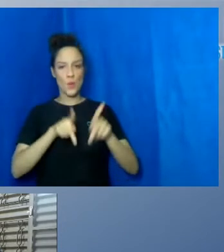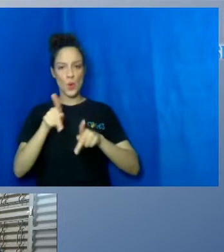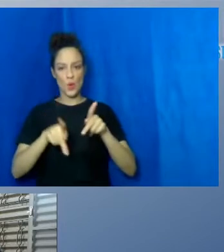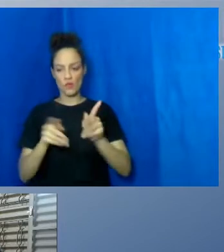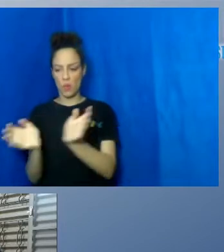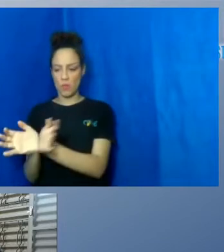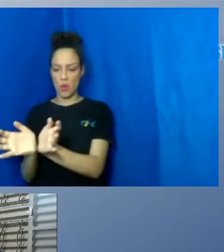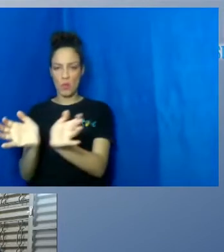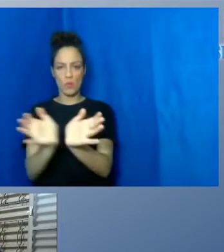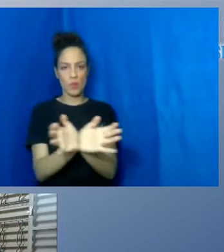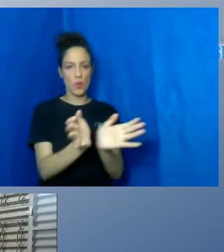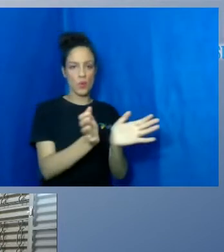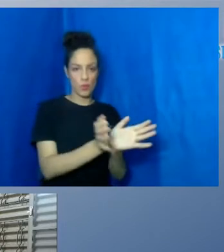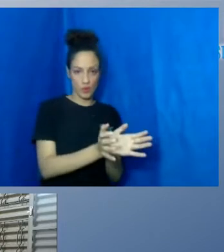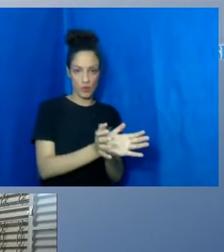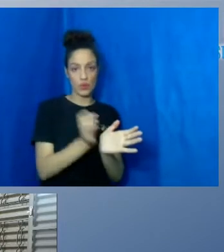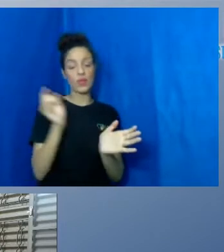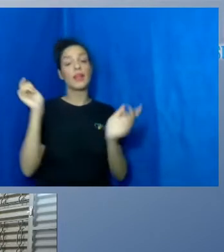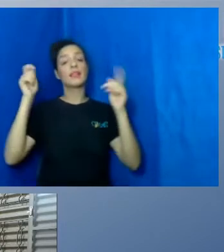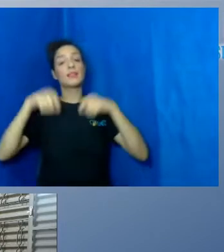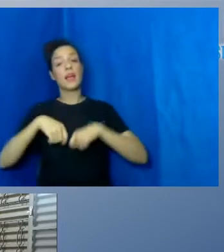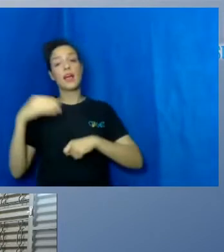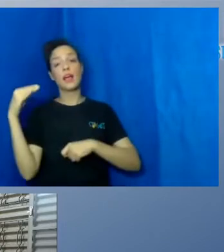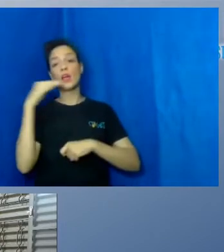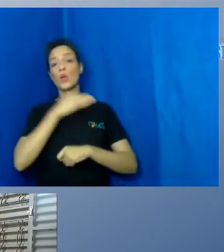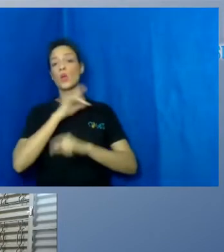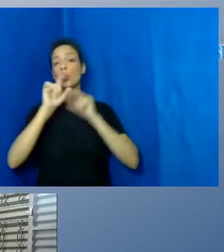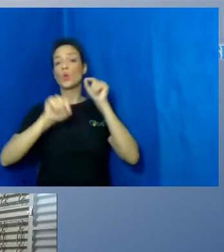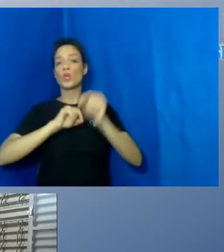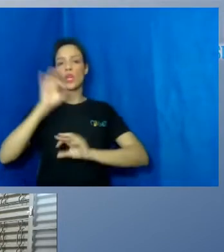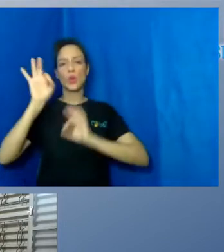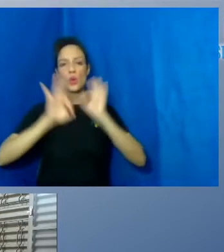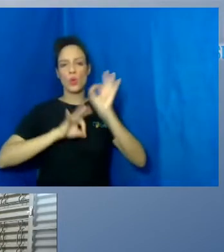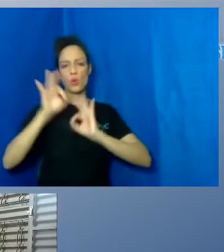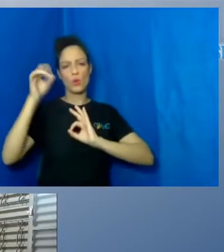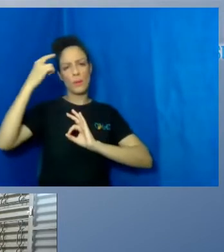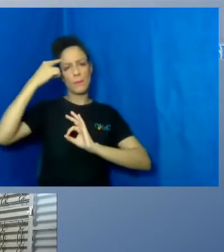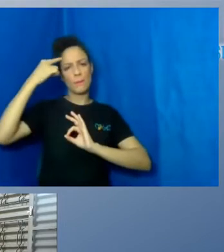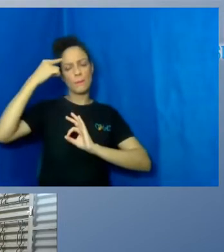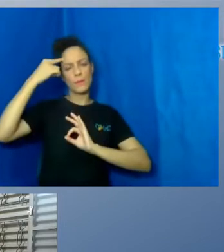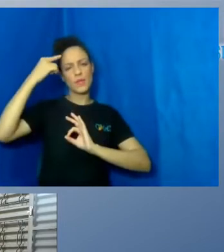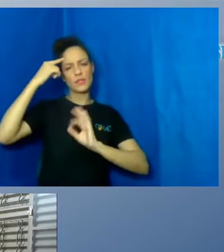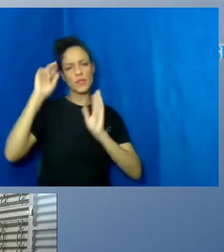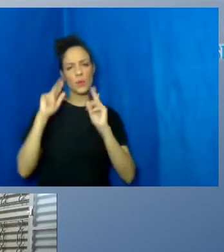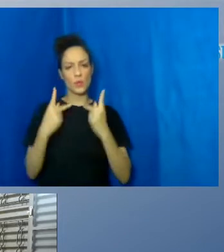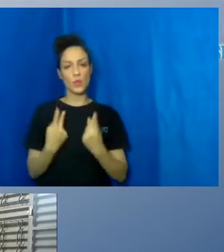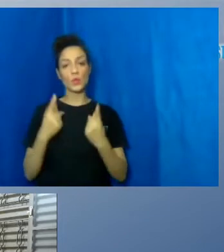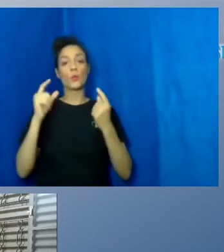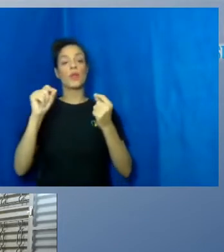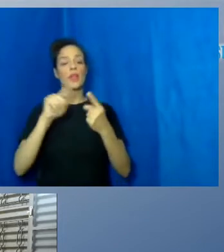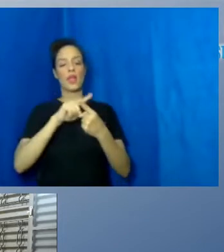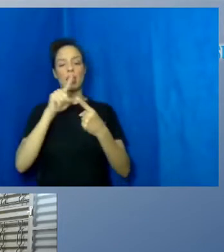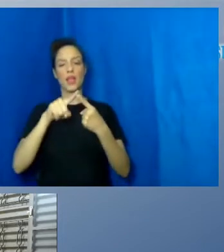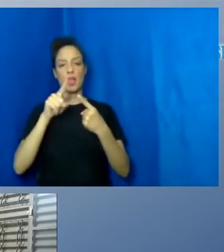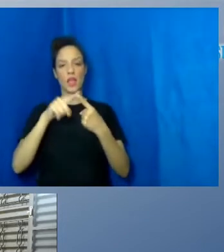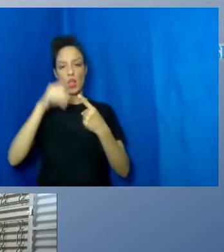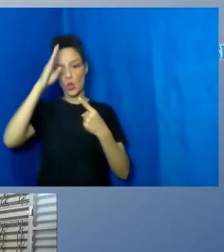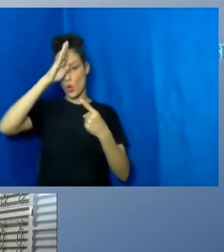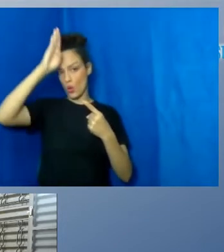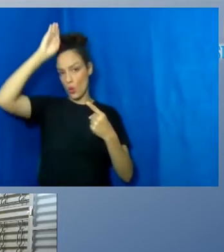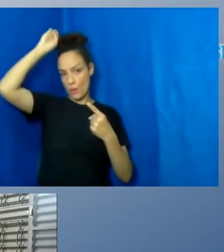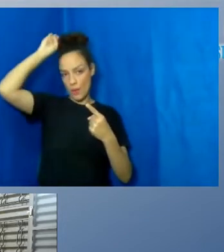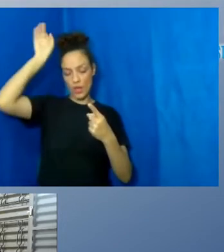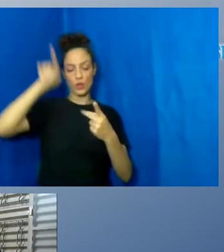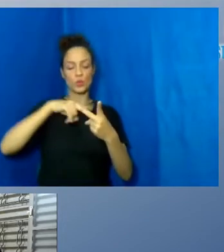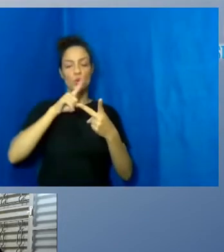você vai ver que a estrutura do pensamento humano está calçada em três grandes povos, romanos, gregos e hebreus.